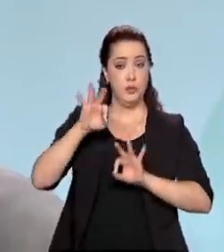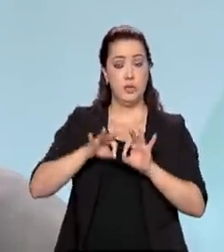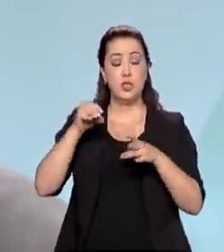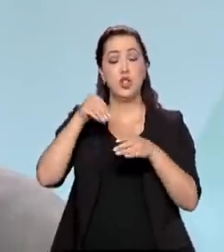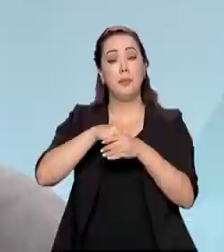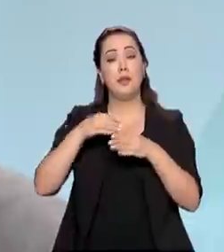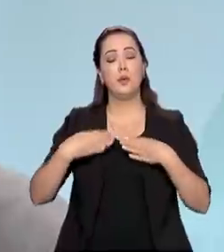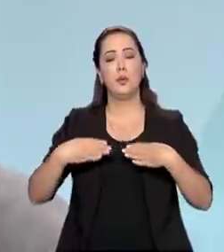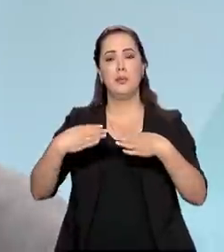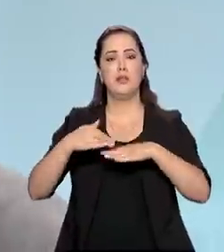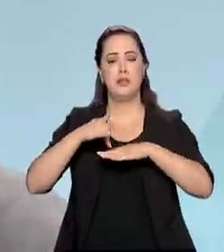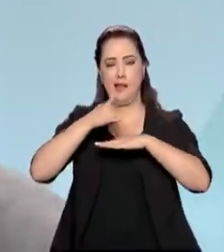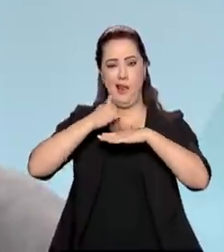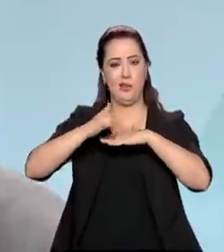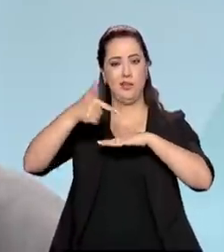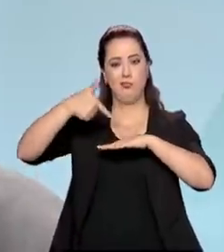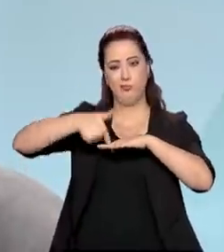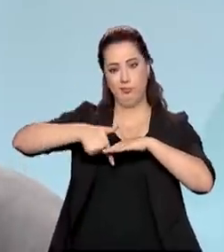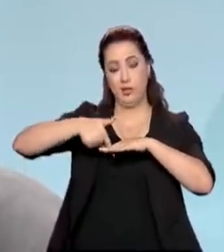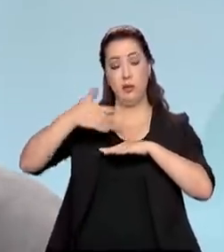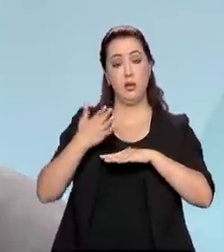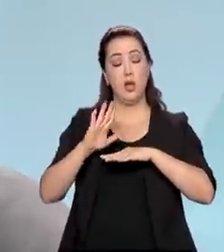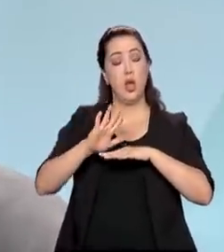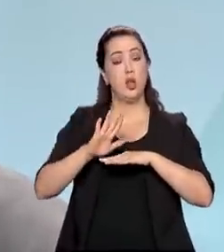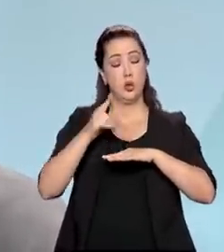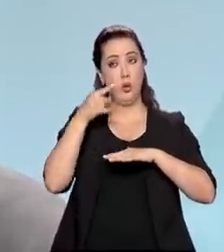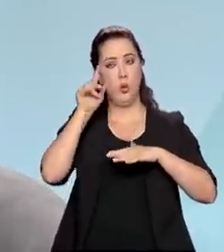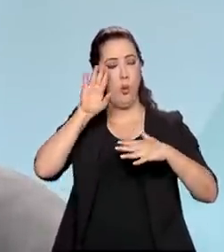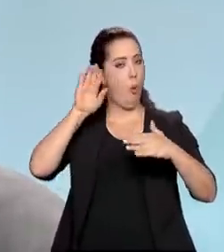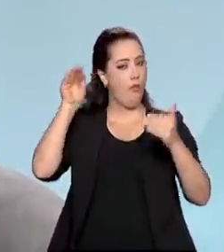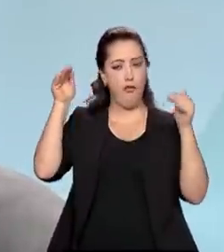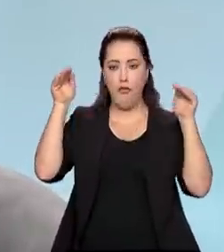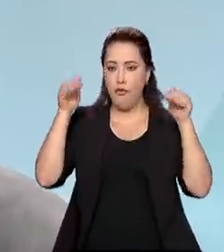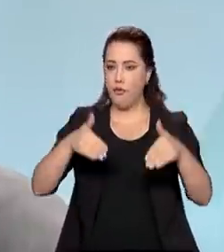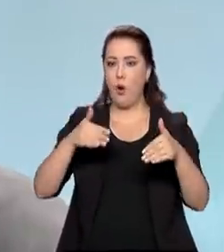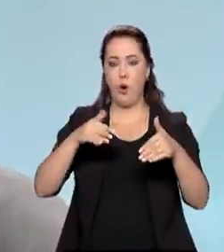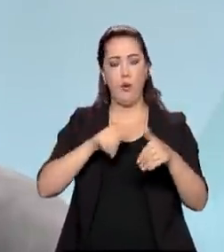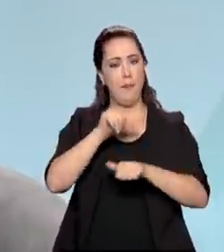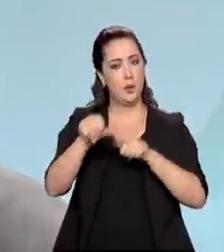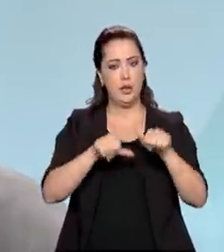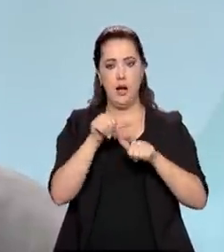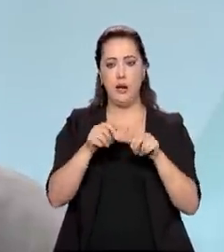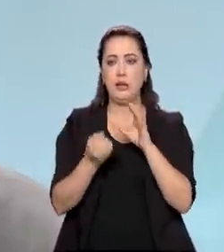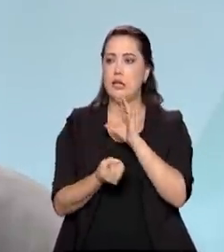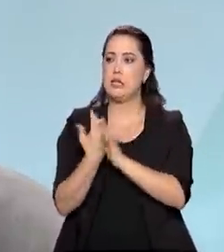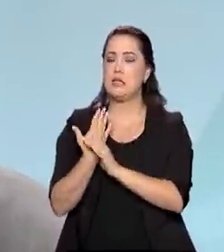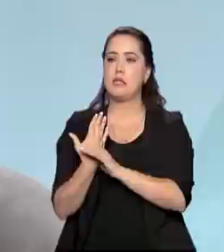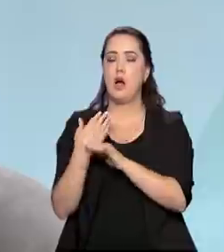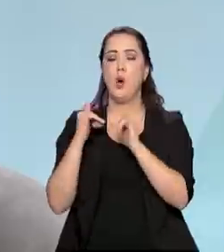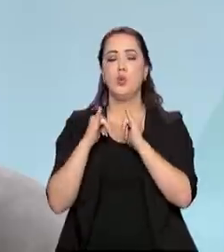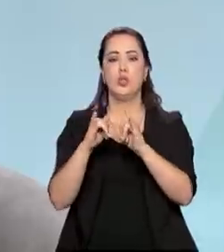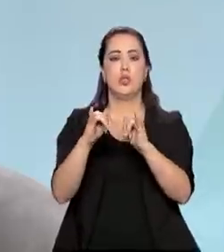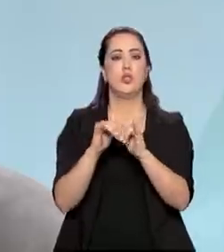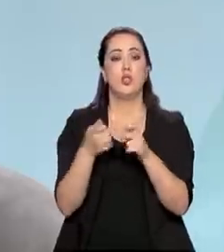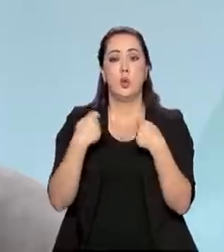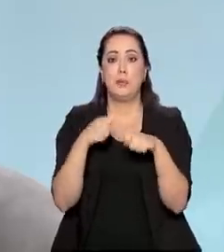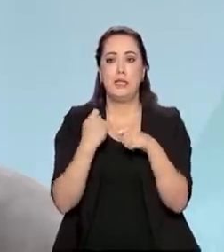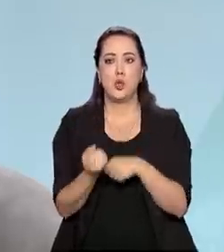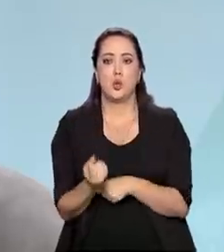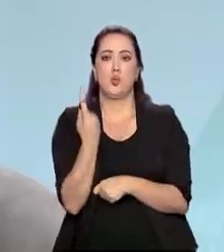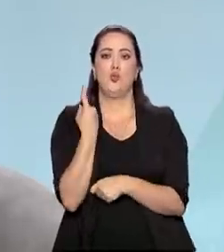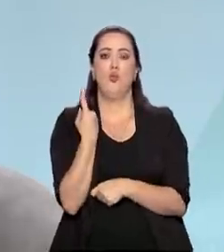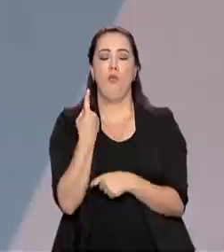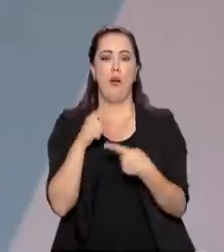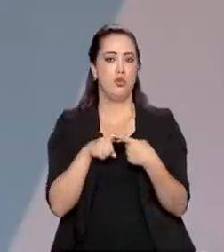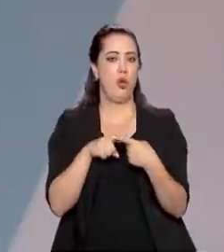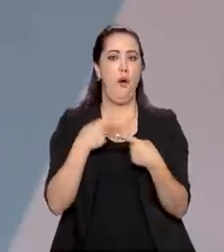Ministério? É a diversificação da matriz. Esse é o nosso lema. Tentar diversificar ao máximo para não ficar totalmente dependente